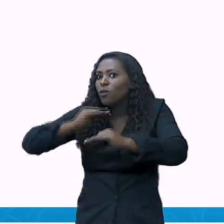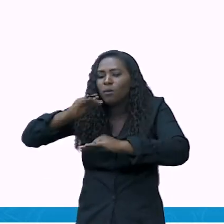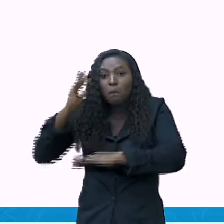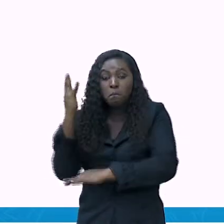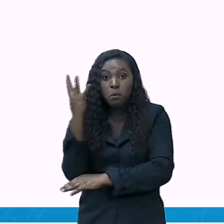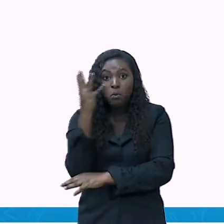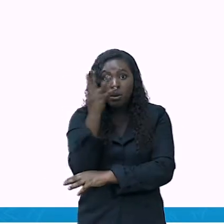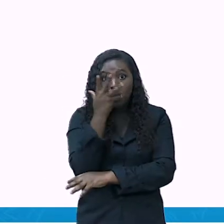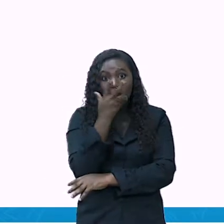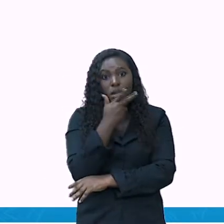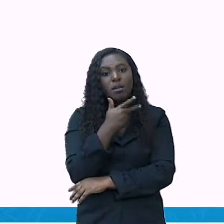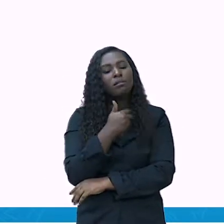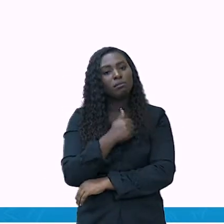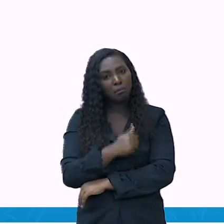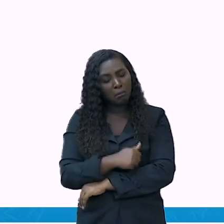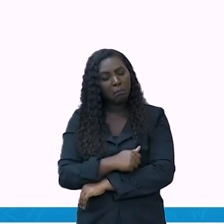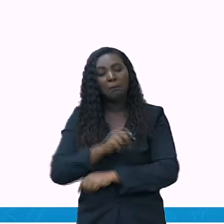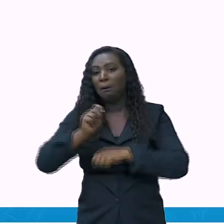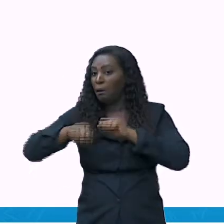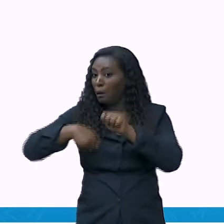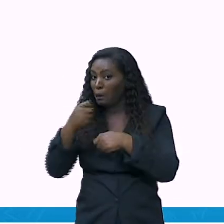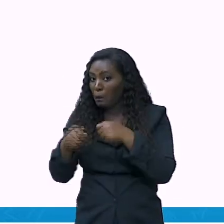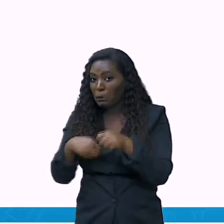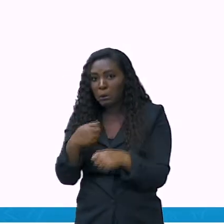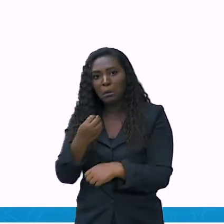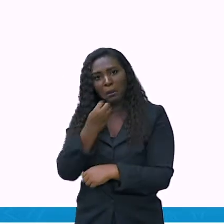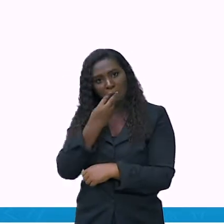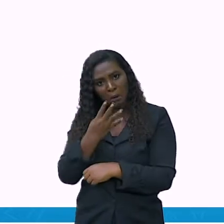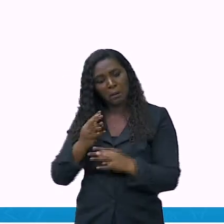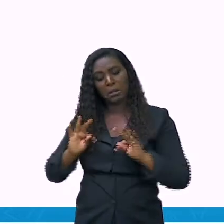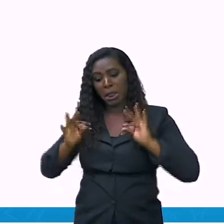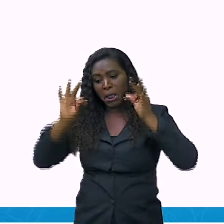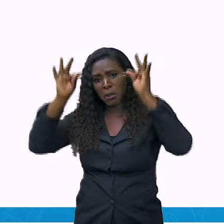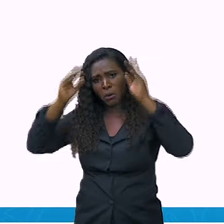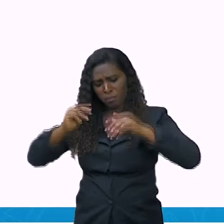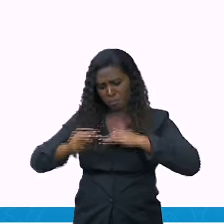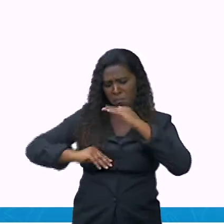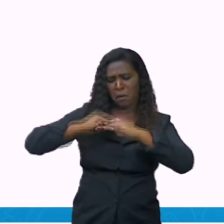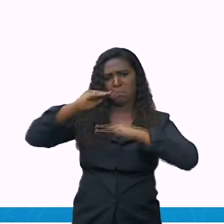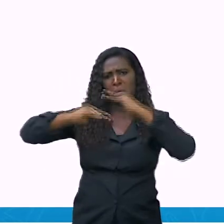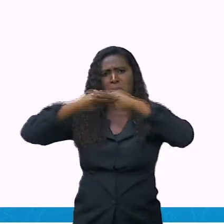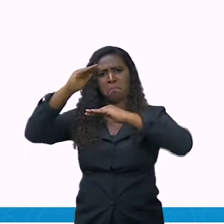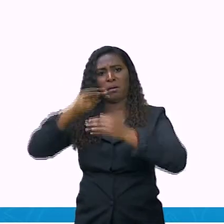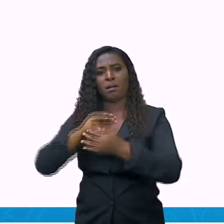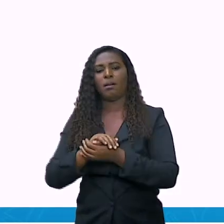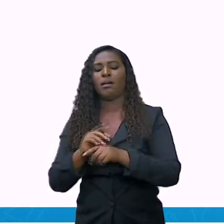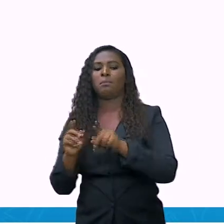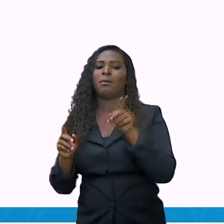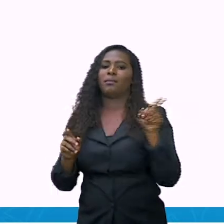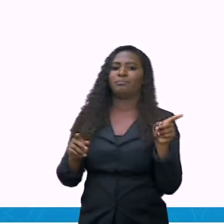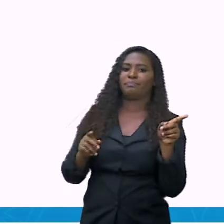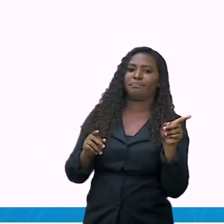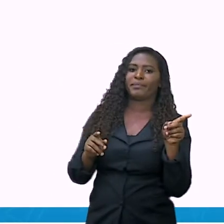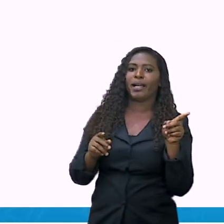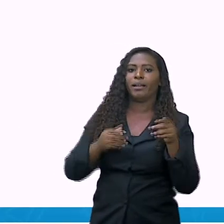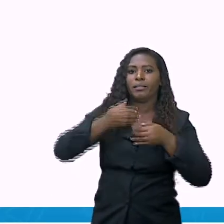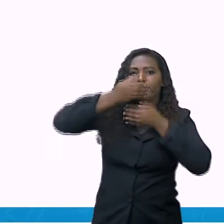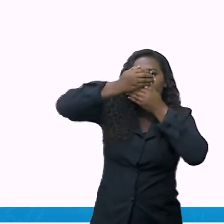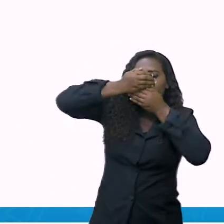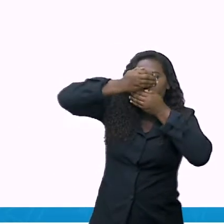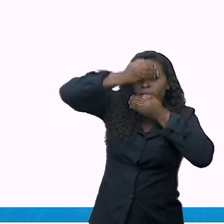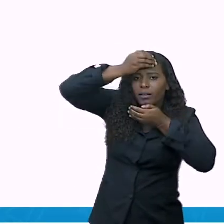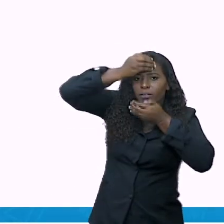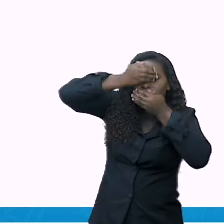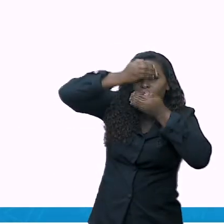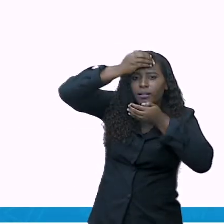Uma cidade ultramoderna. Enquanto que no Afeganistão, nós percebemos